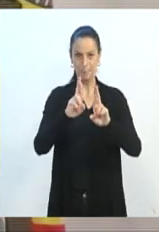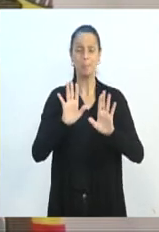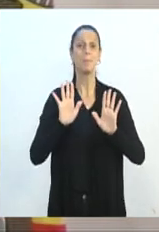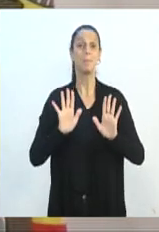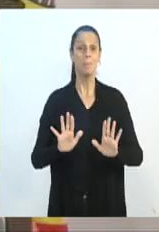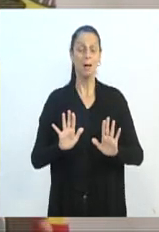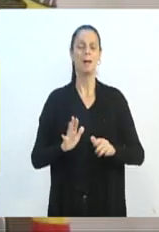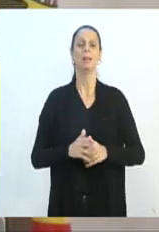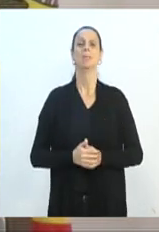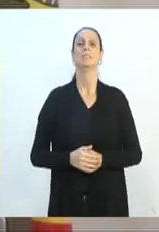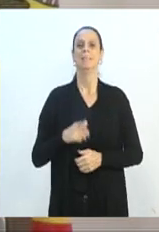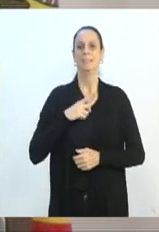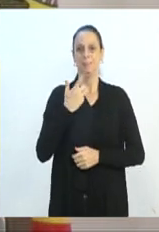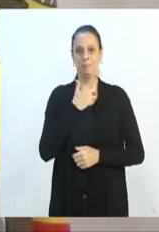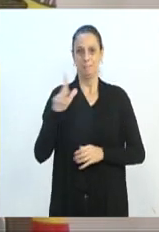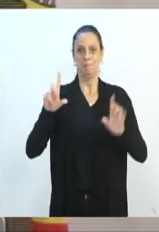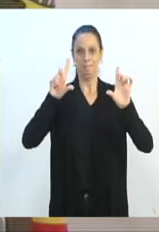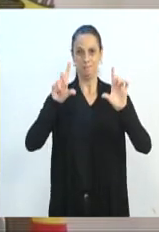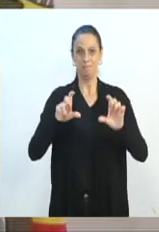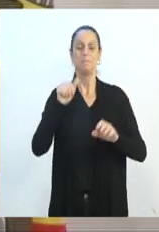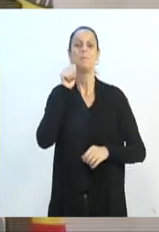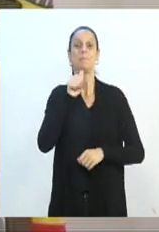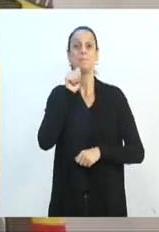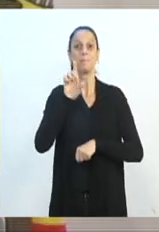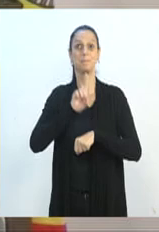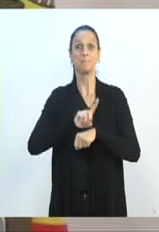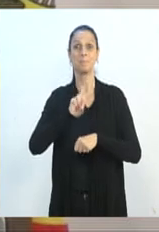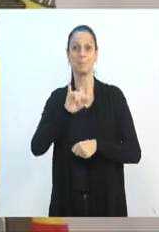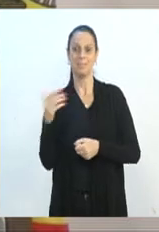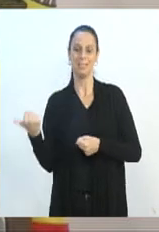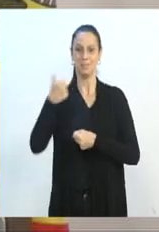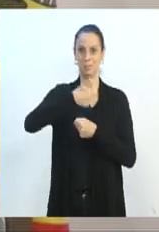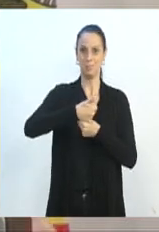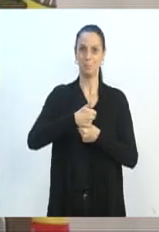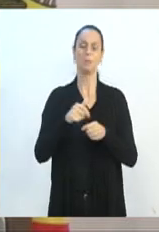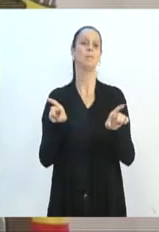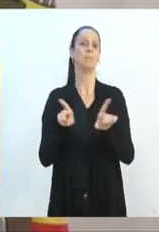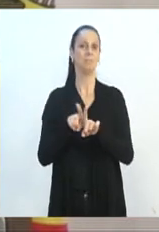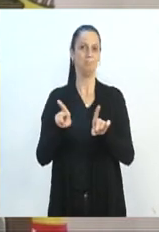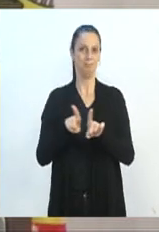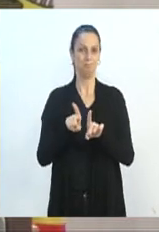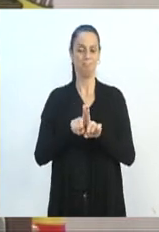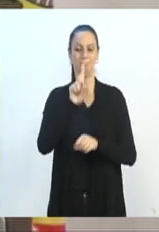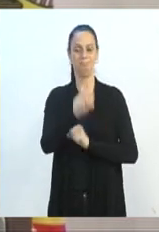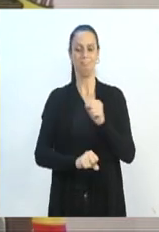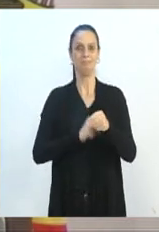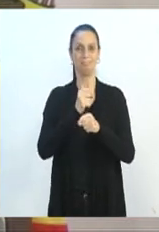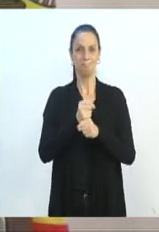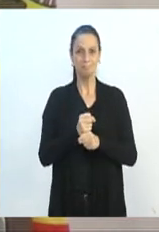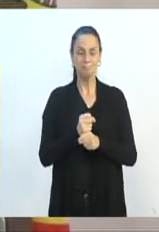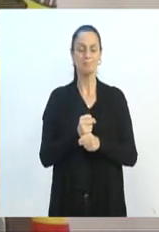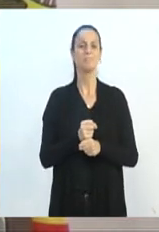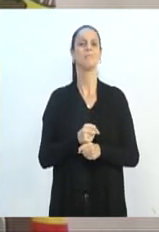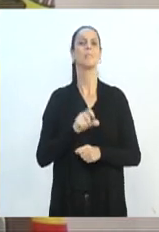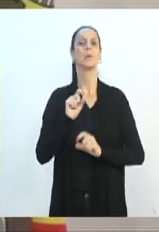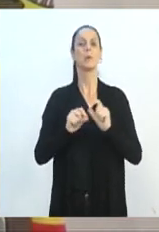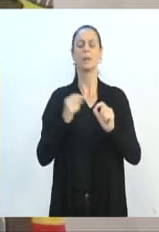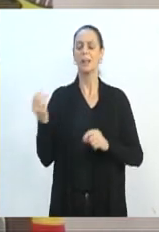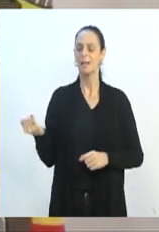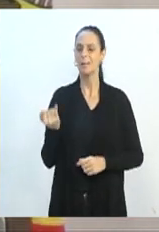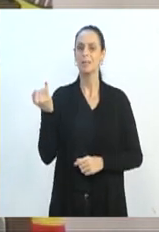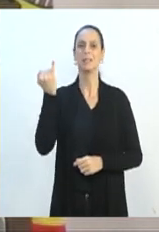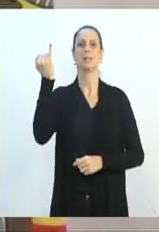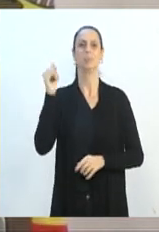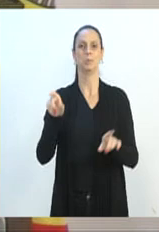agora, tem a próxima diretora que vai assumir também, para o próximo ano que vem. O mais importante, e aqui eu quero ressaltar,